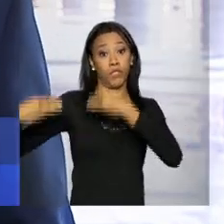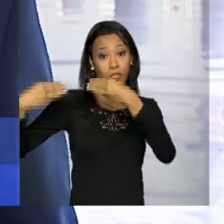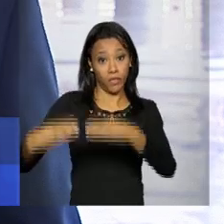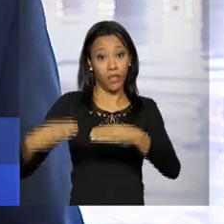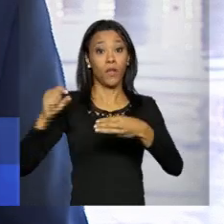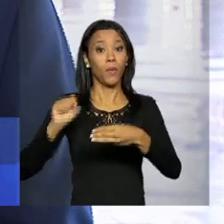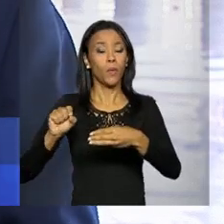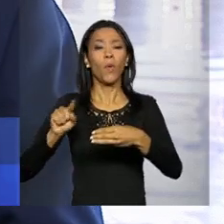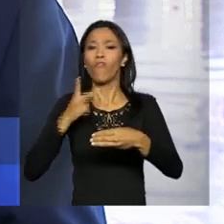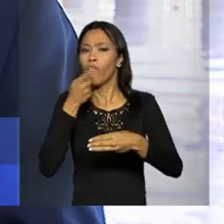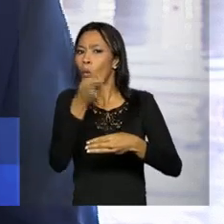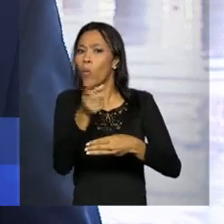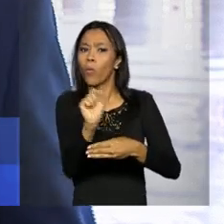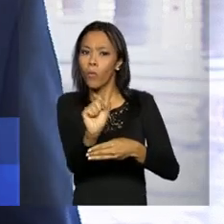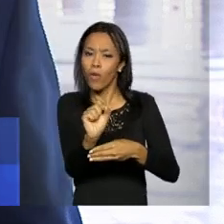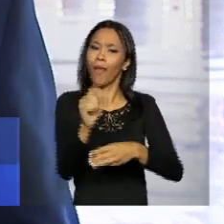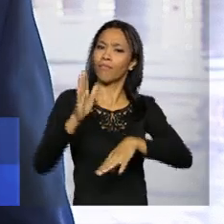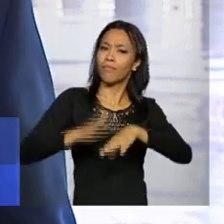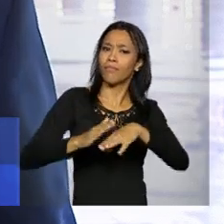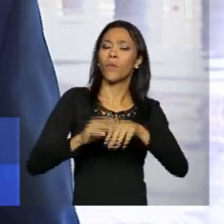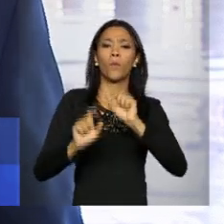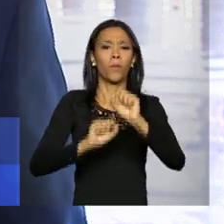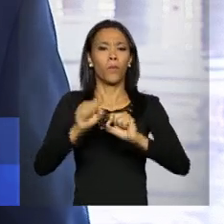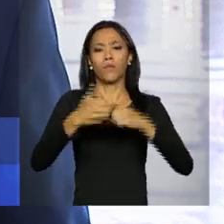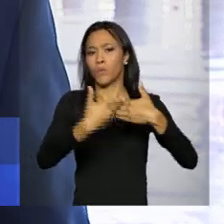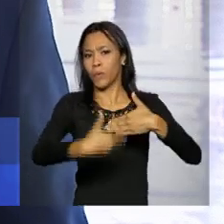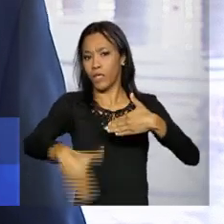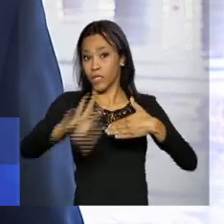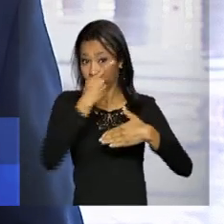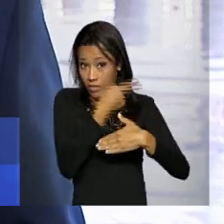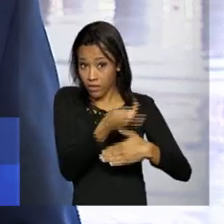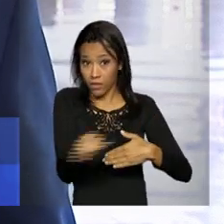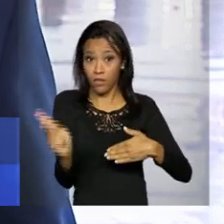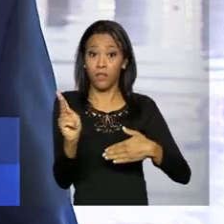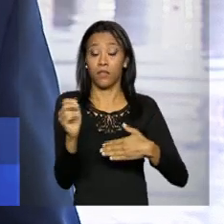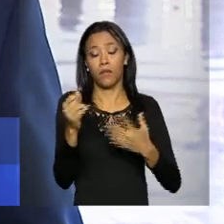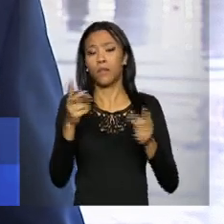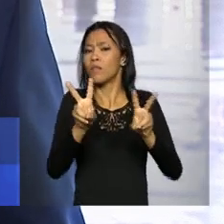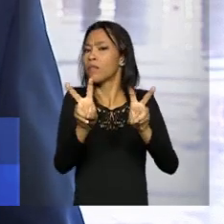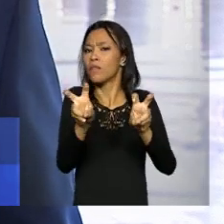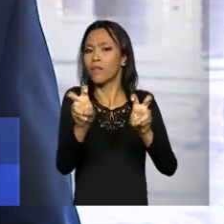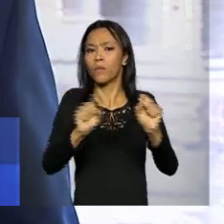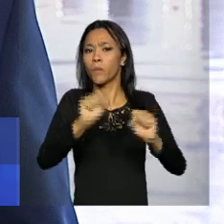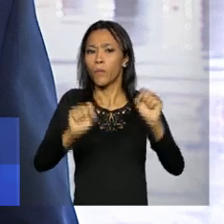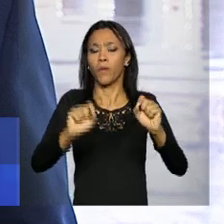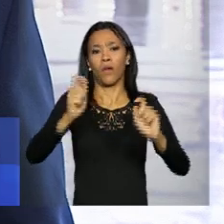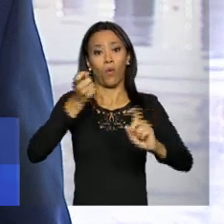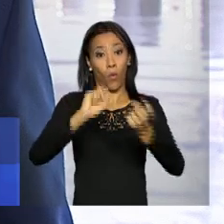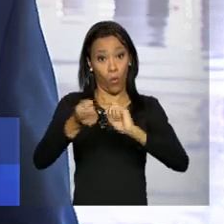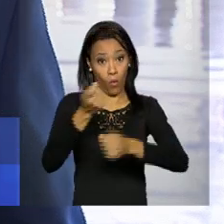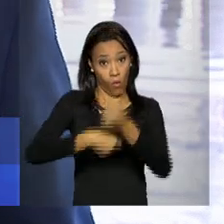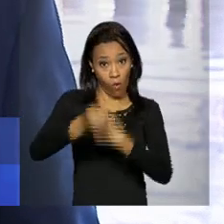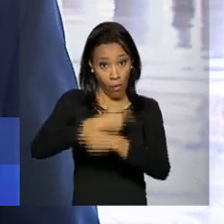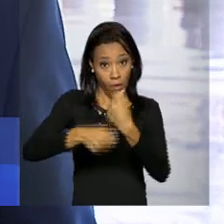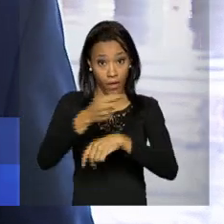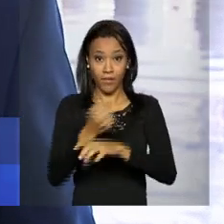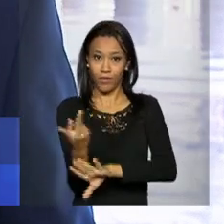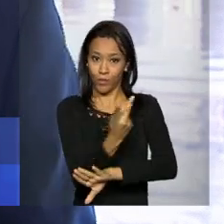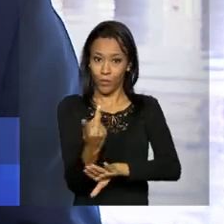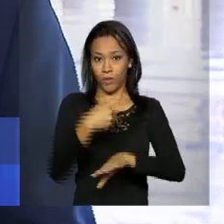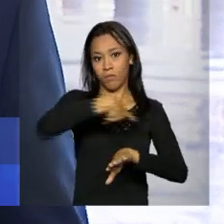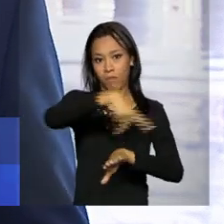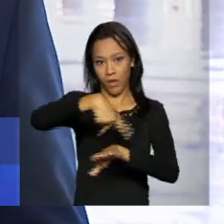Relações Exteriores, vão ser tratados aqui durante essa visita temas relacionados ao comércio bilateral entre os dois